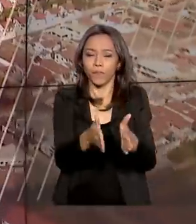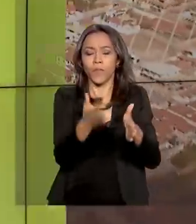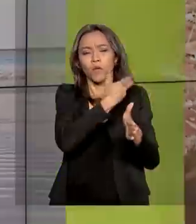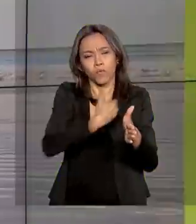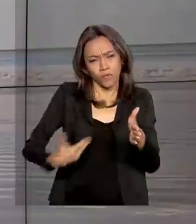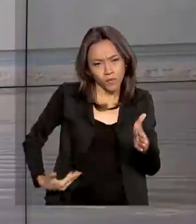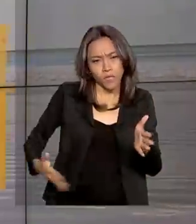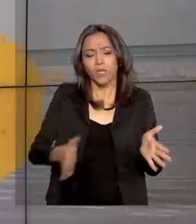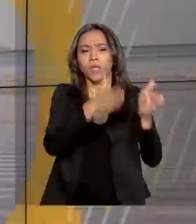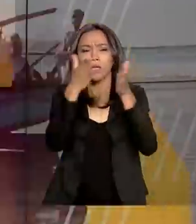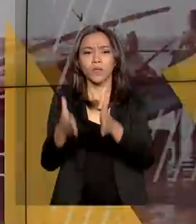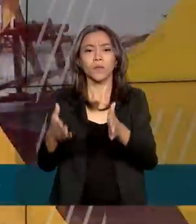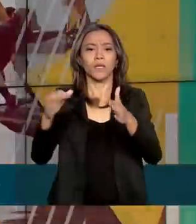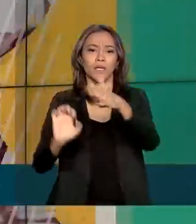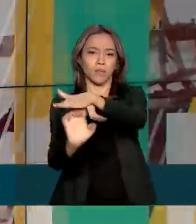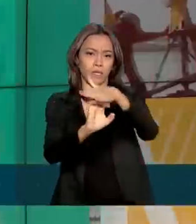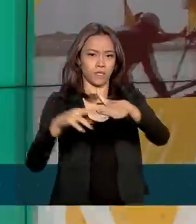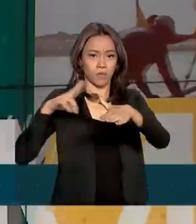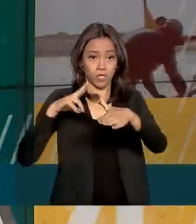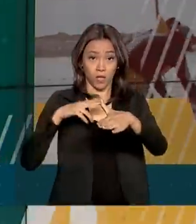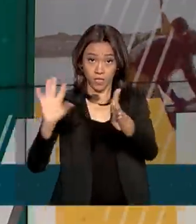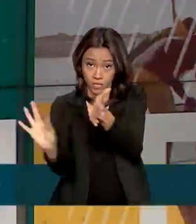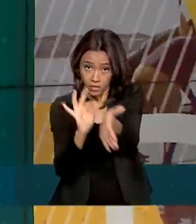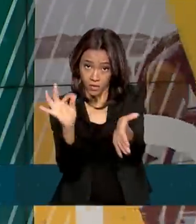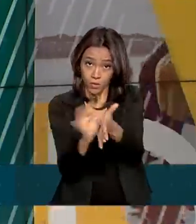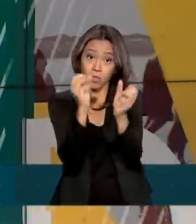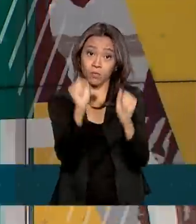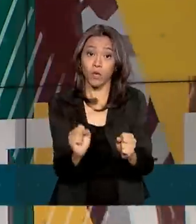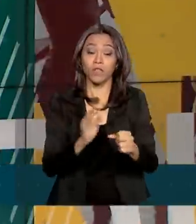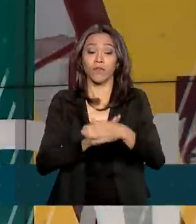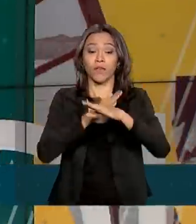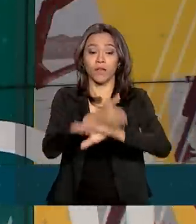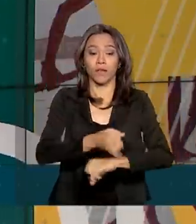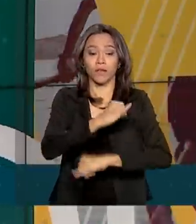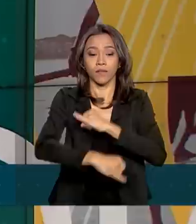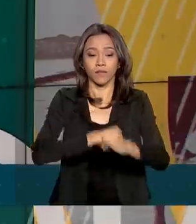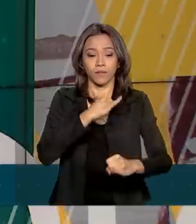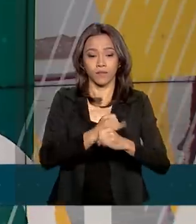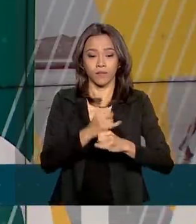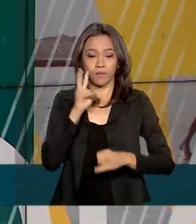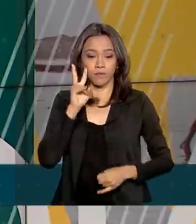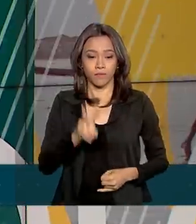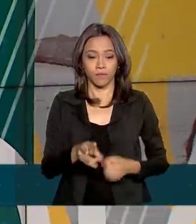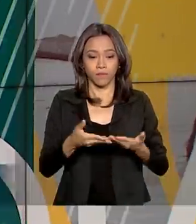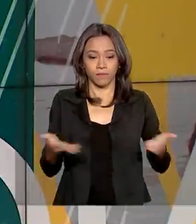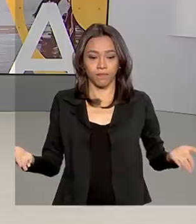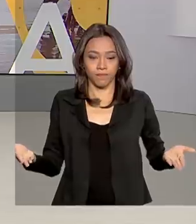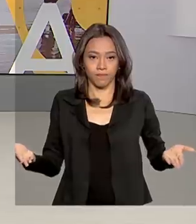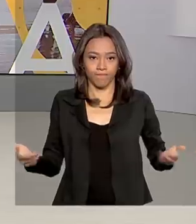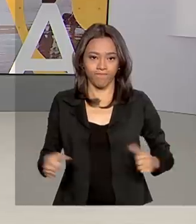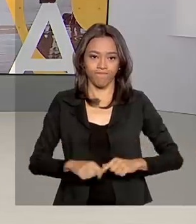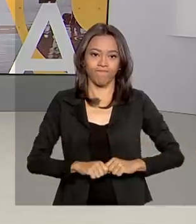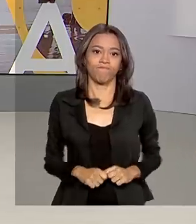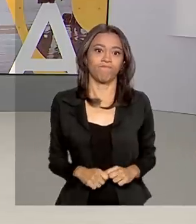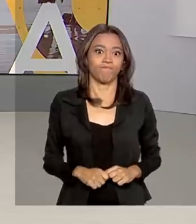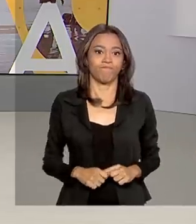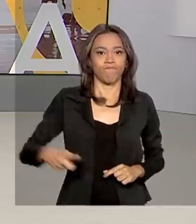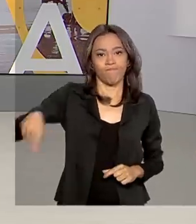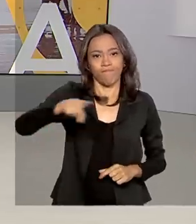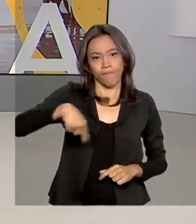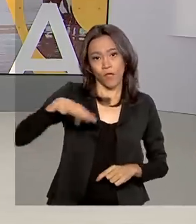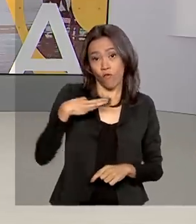e empresas privadas. As inscrições podem ser feitas pelo site patriavoluntaria.org. E os